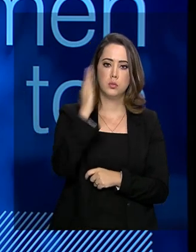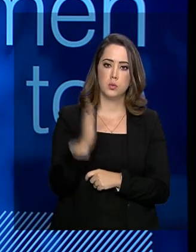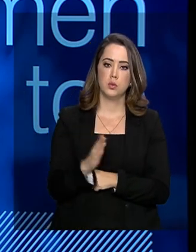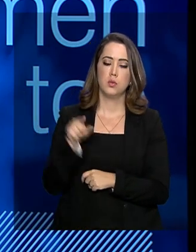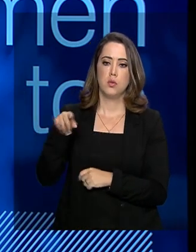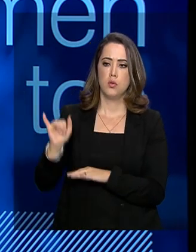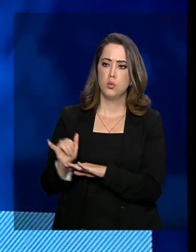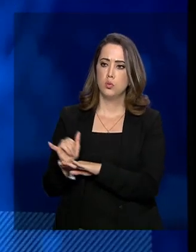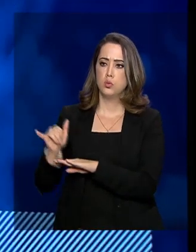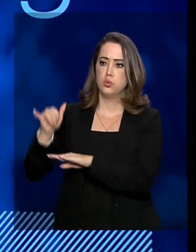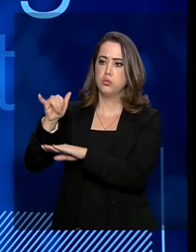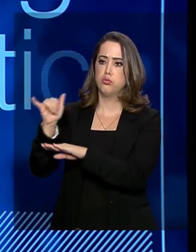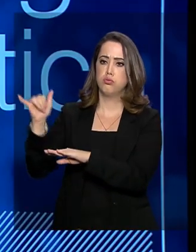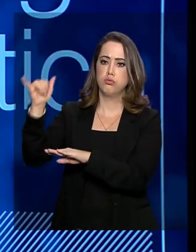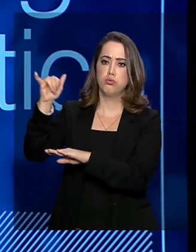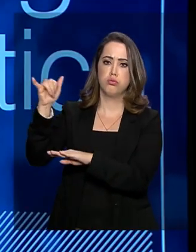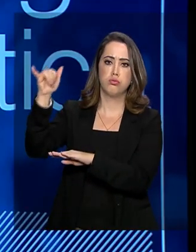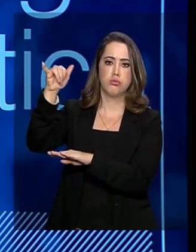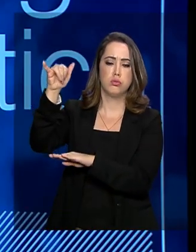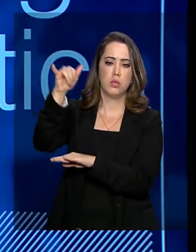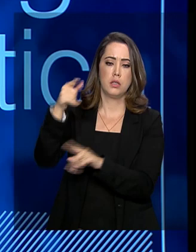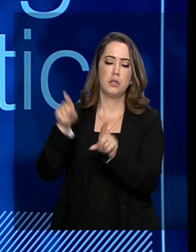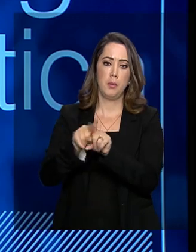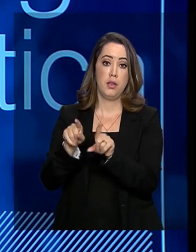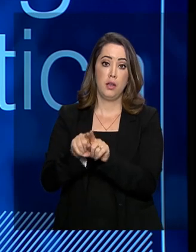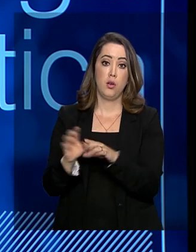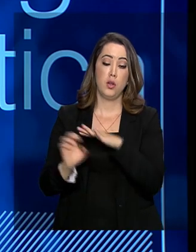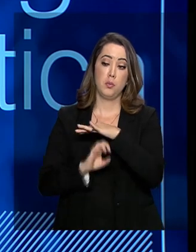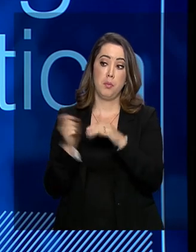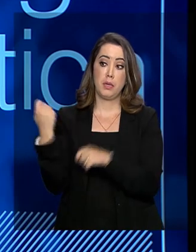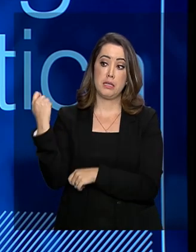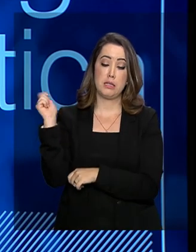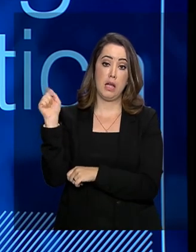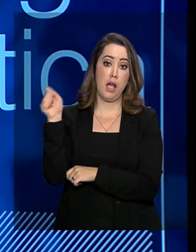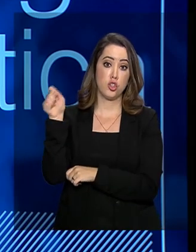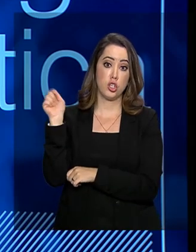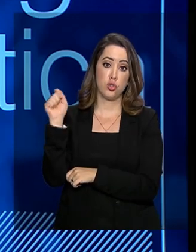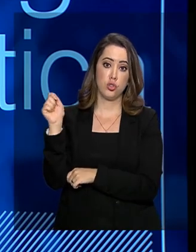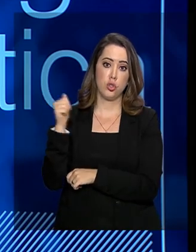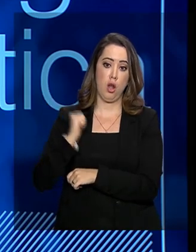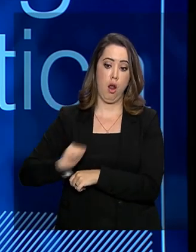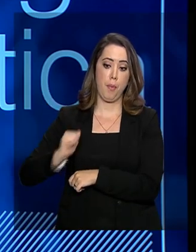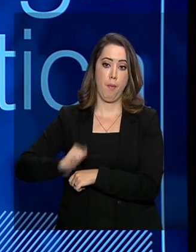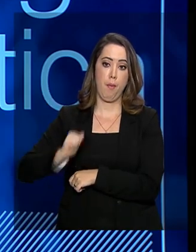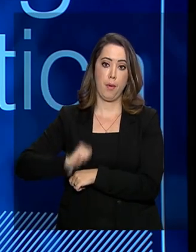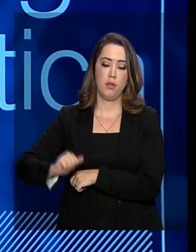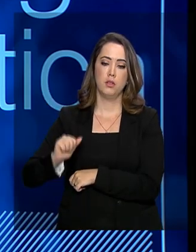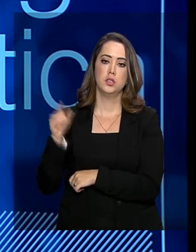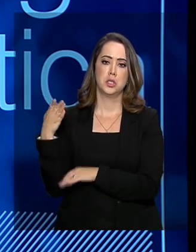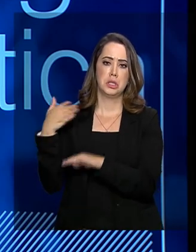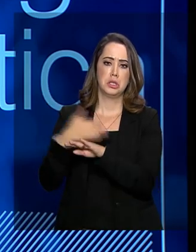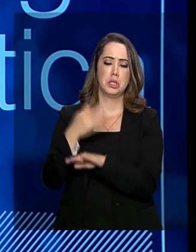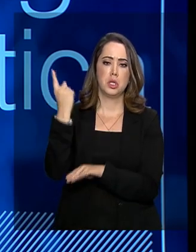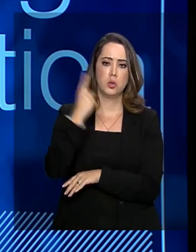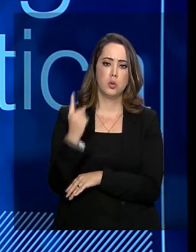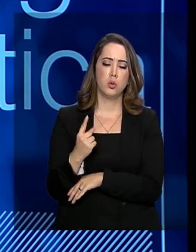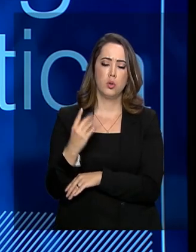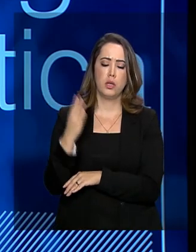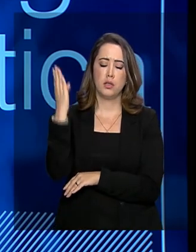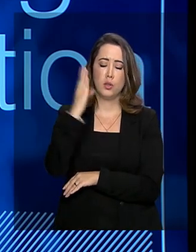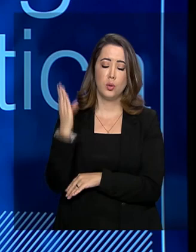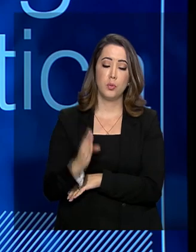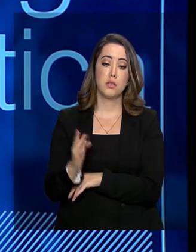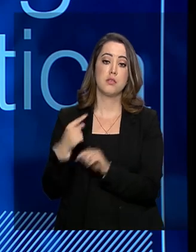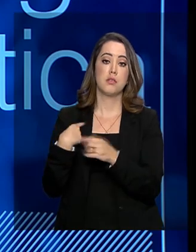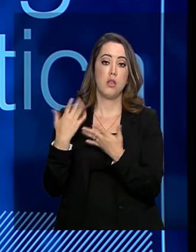aviação doméstica. Temos a empresa argentina também entrando agora, já nesse mês de outubro. Então, essa concorrência, aumentar o número de players, o número